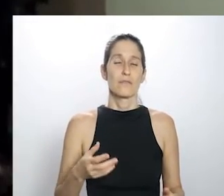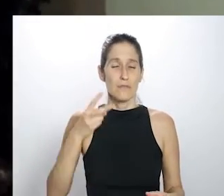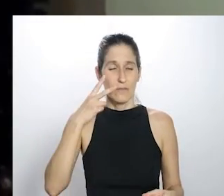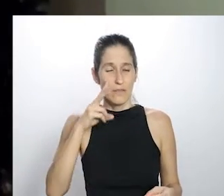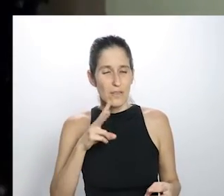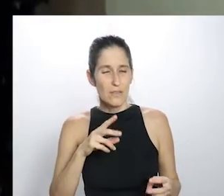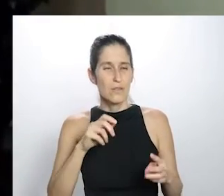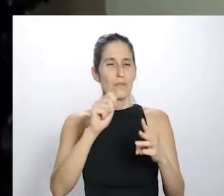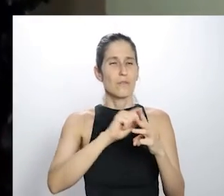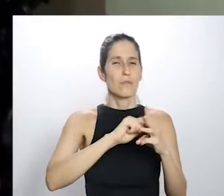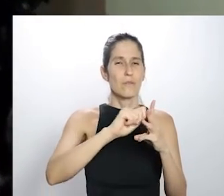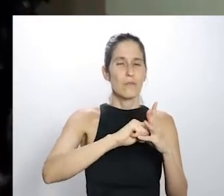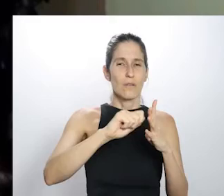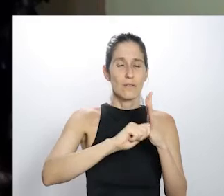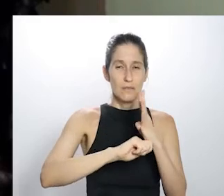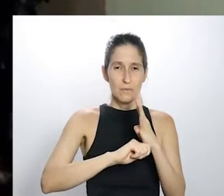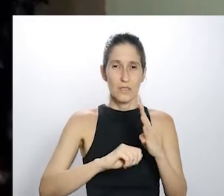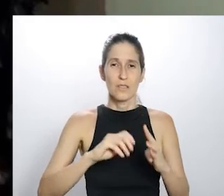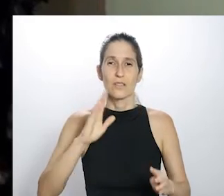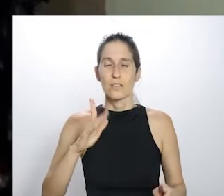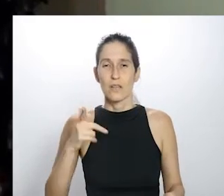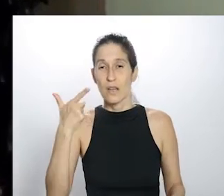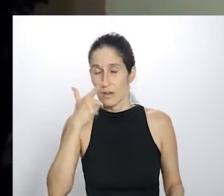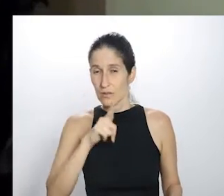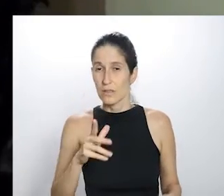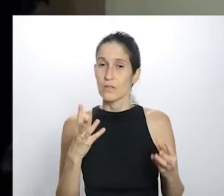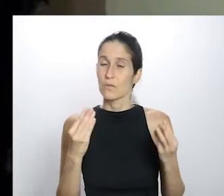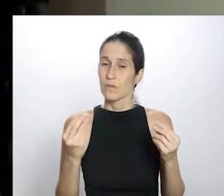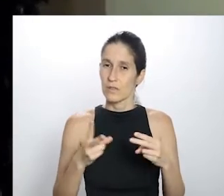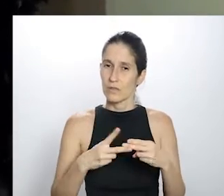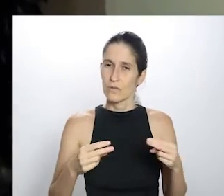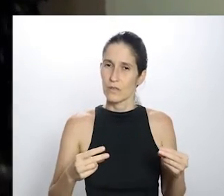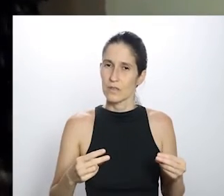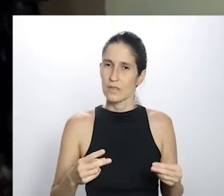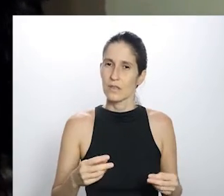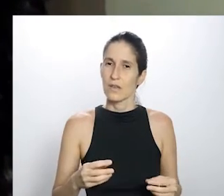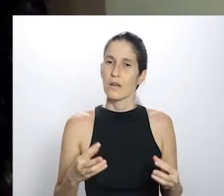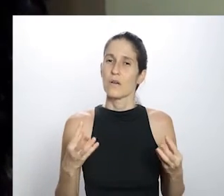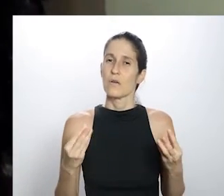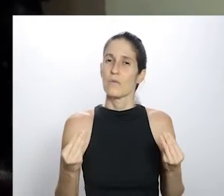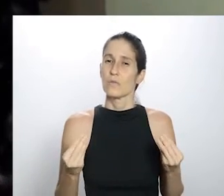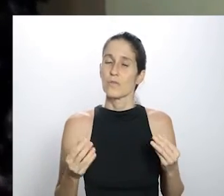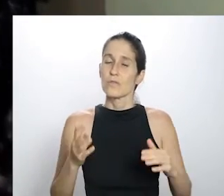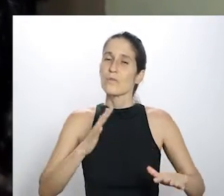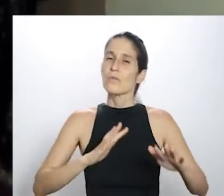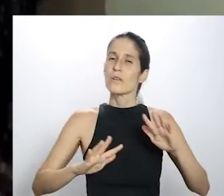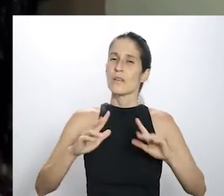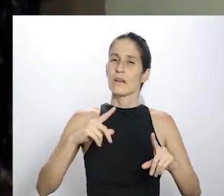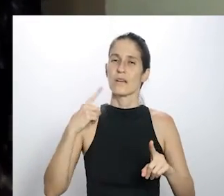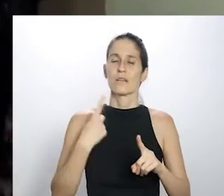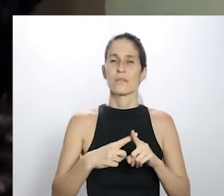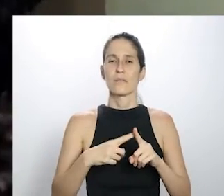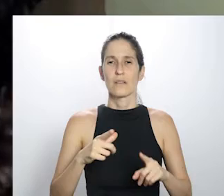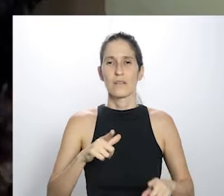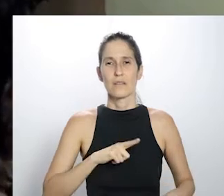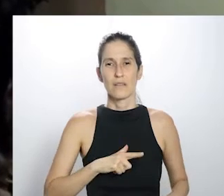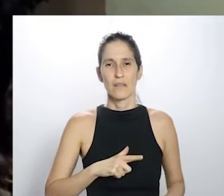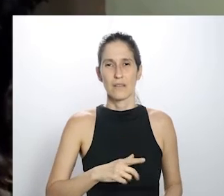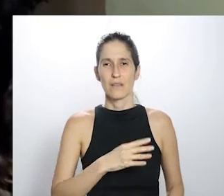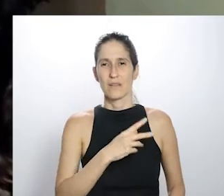desses últimos quatro meses já aconteceram e já foram ameaças para o nosso fazer, fazer musical,